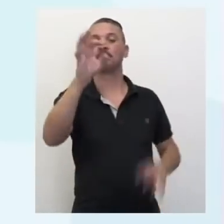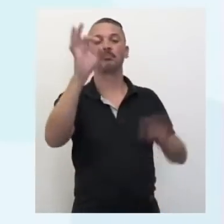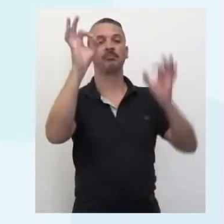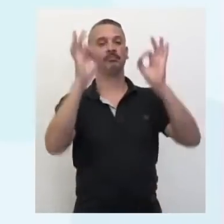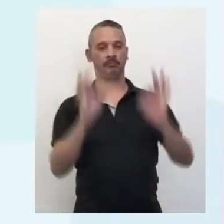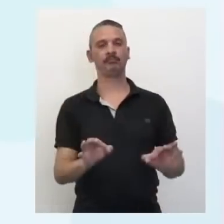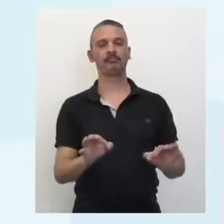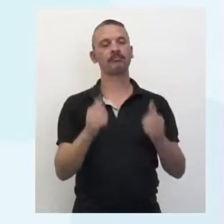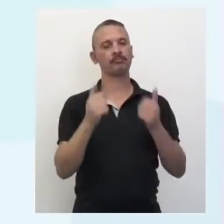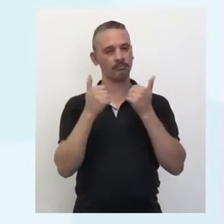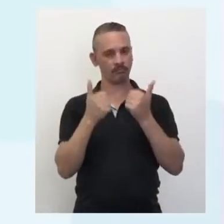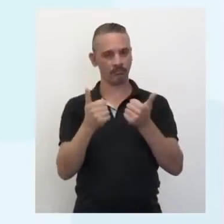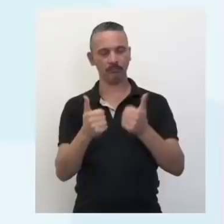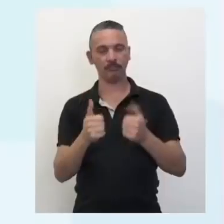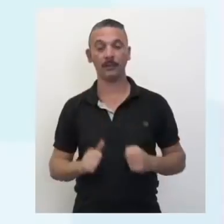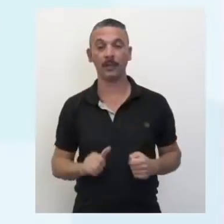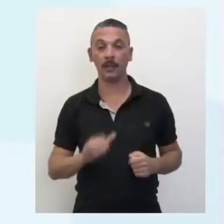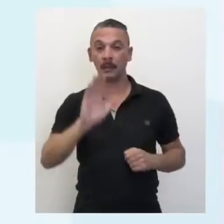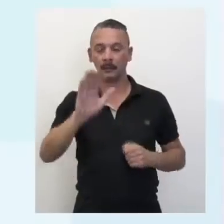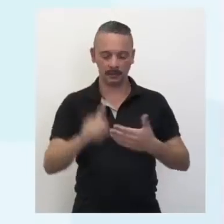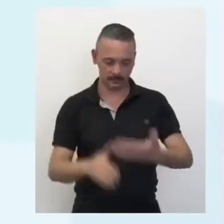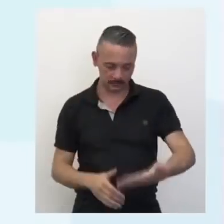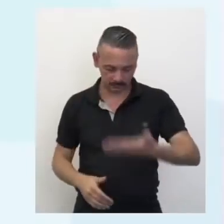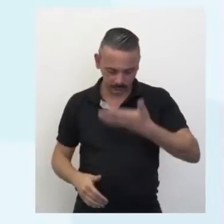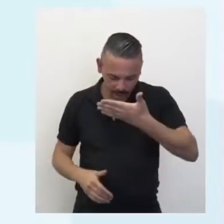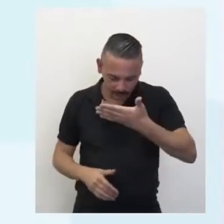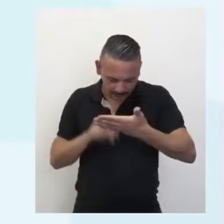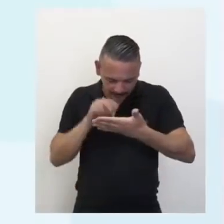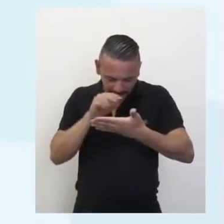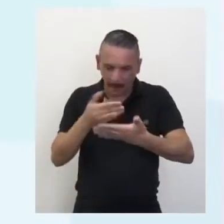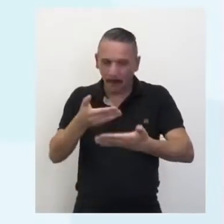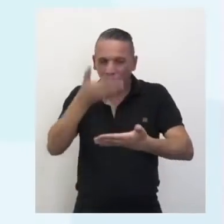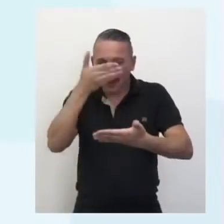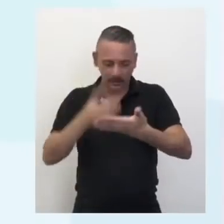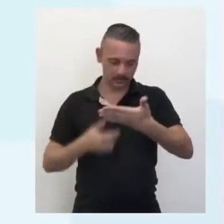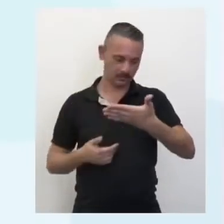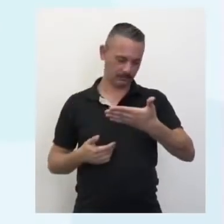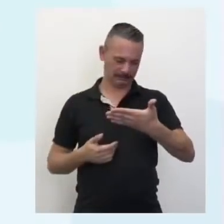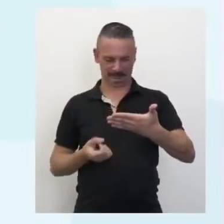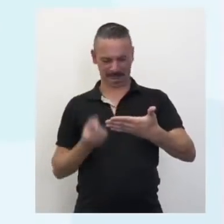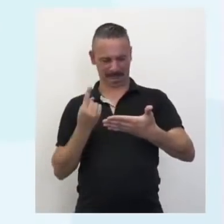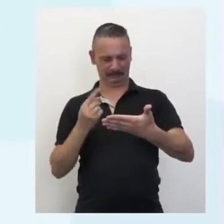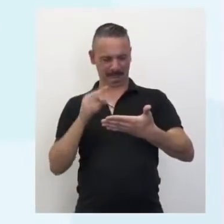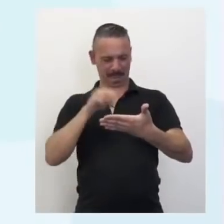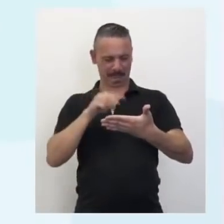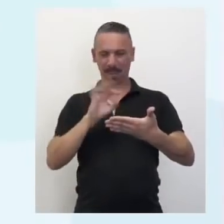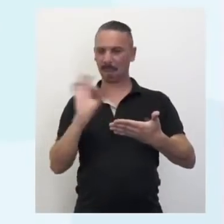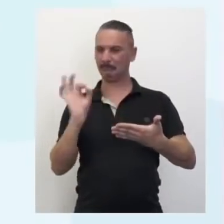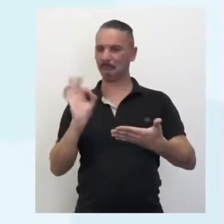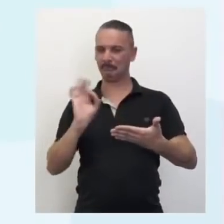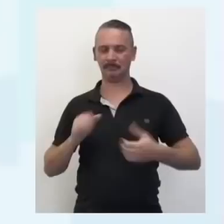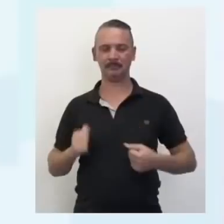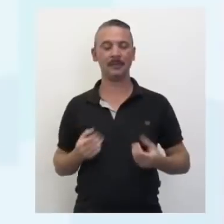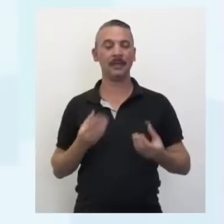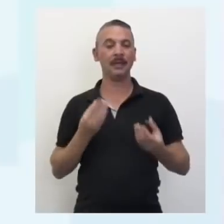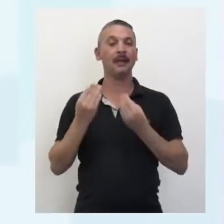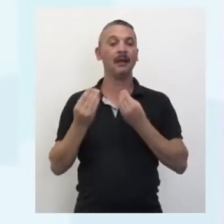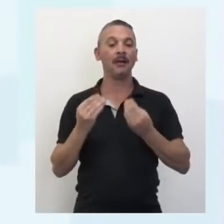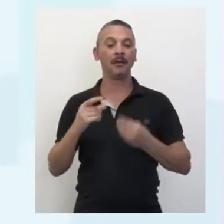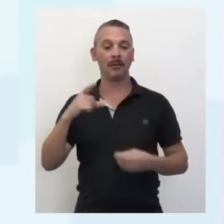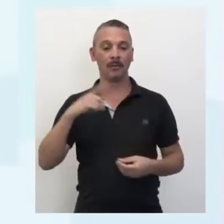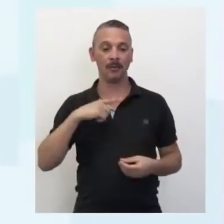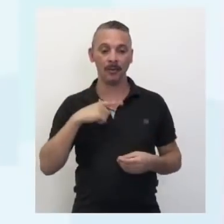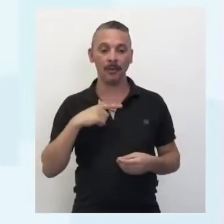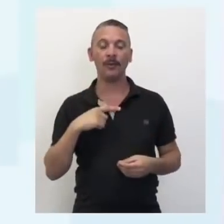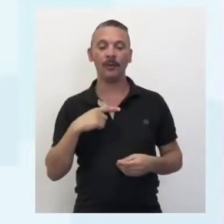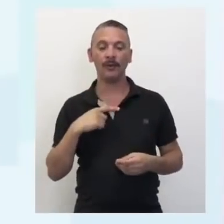ver estrela e tudo, é uma beleza. Só que as coisinhas colocadas muito próximas e tal não conseguem. Como é que dá para a gente tratar isso? Aí tem uma